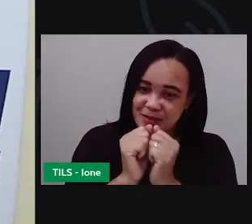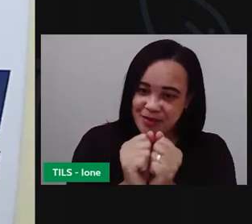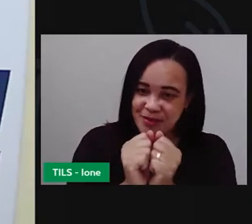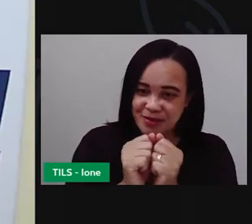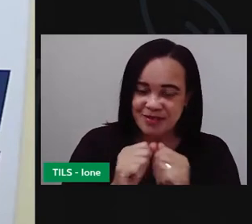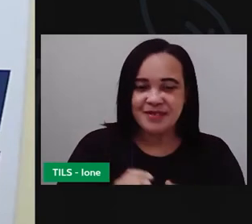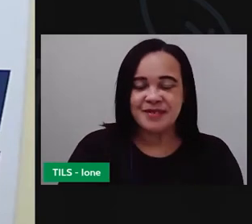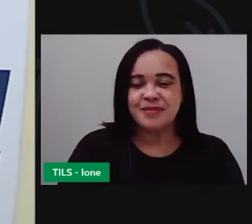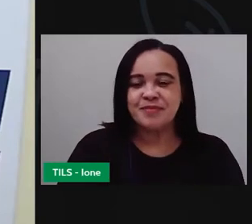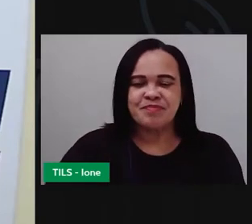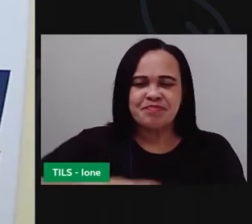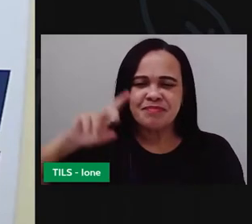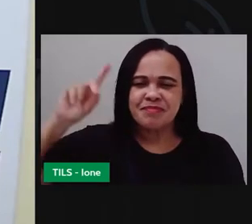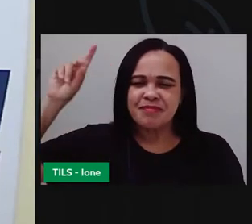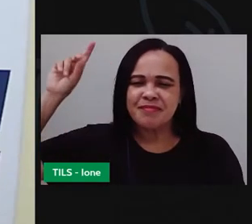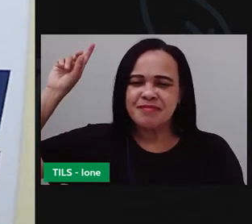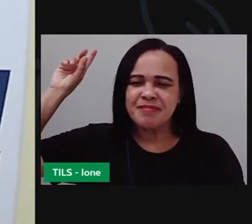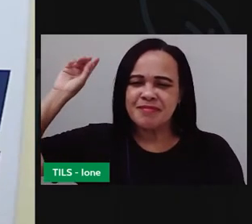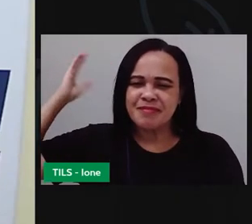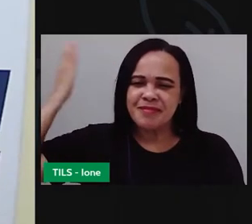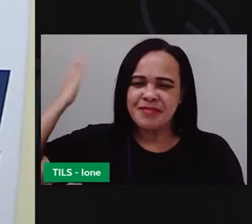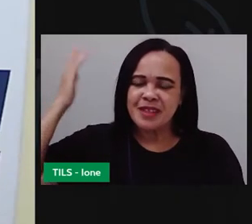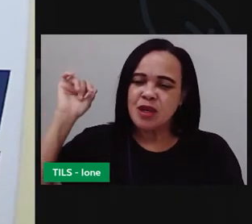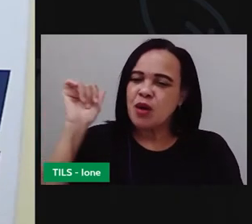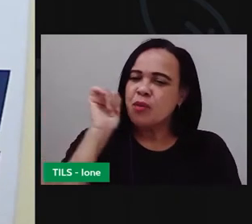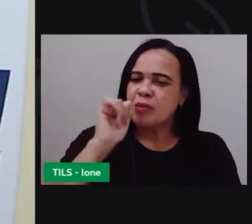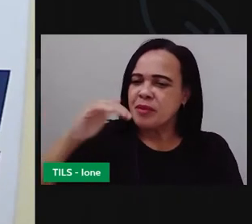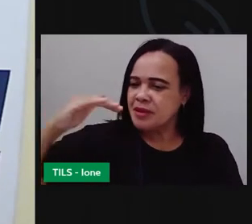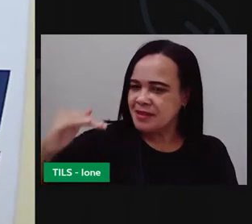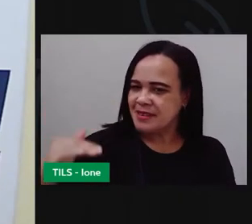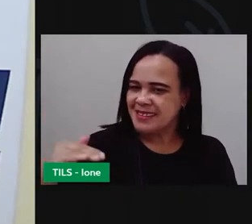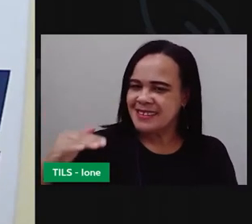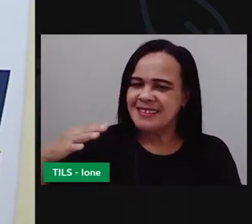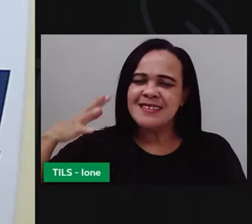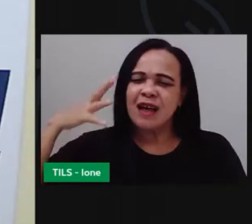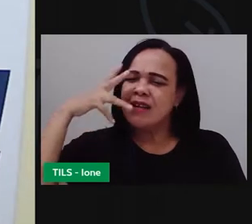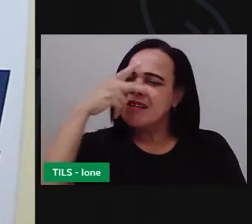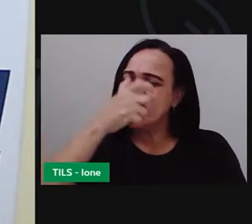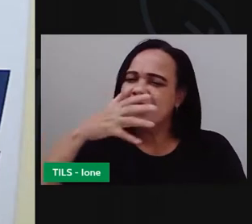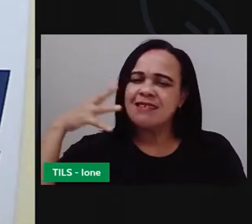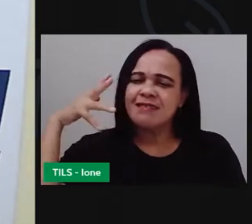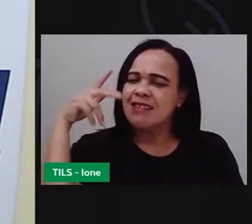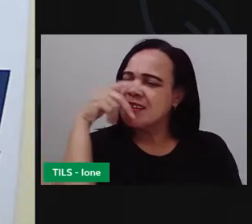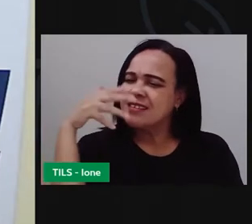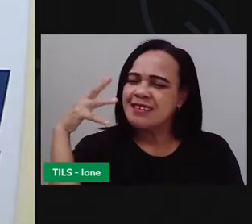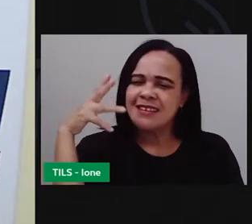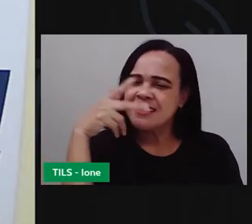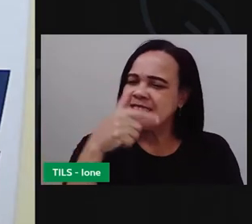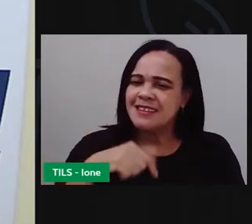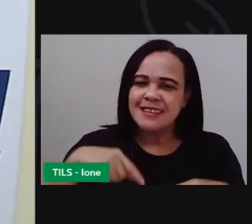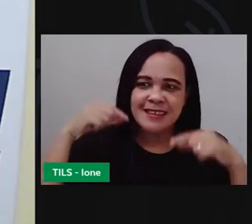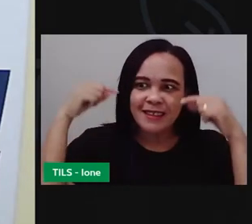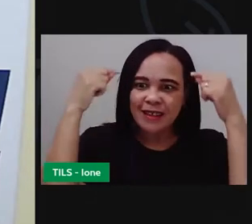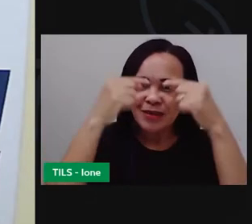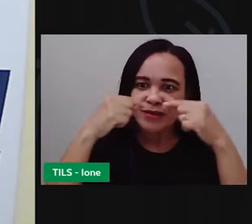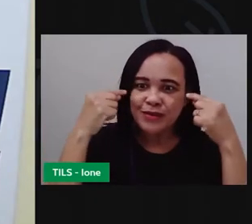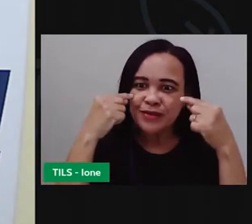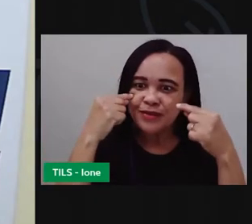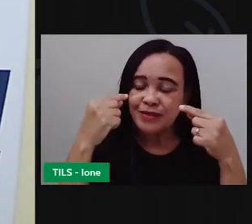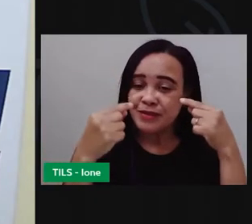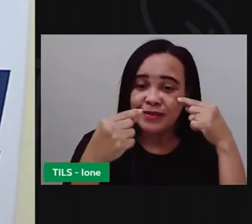Era uma vez, uma menina, linda, linda. Os olhos dela